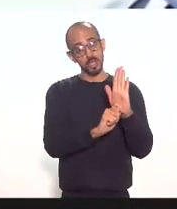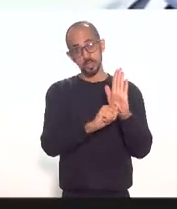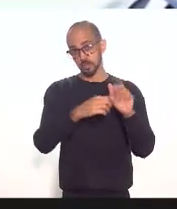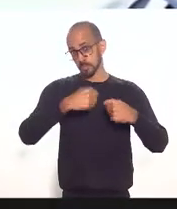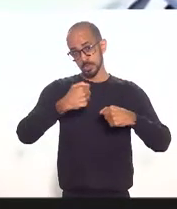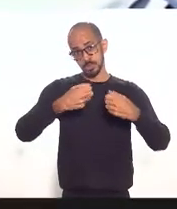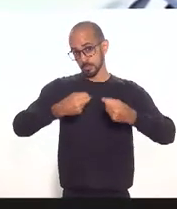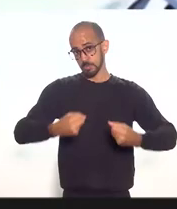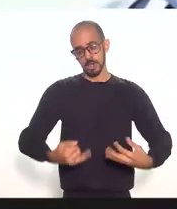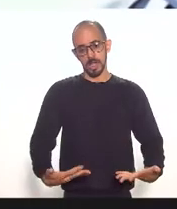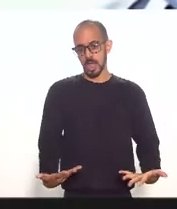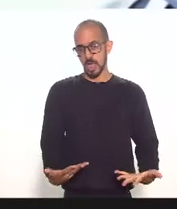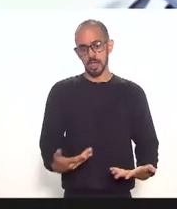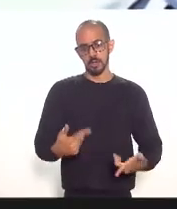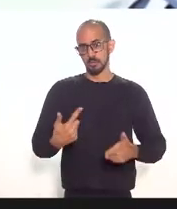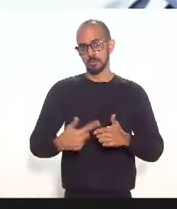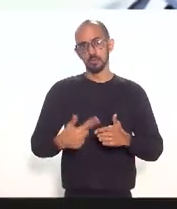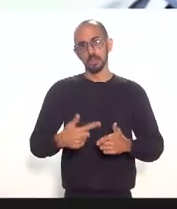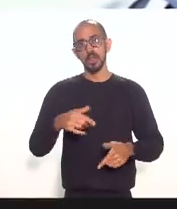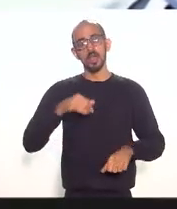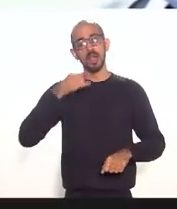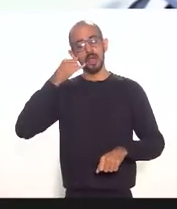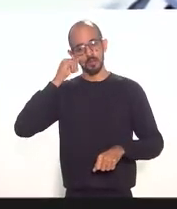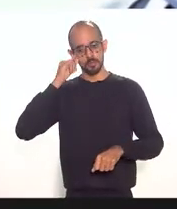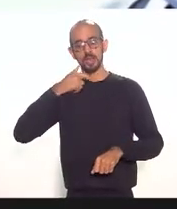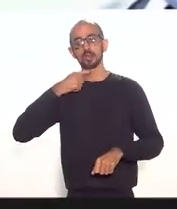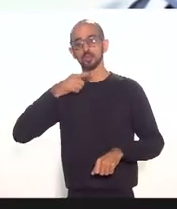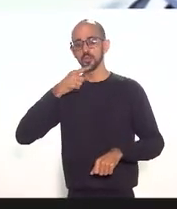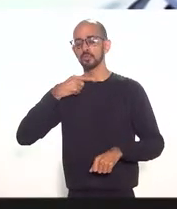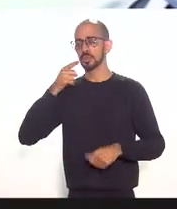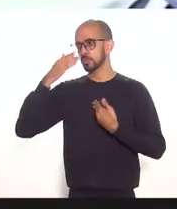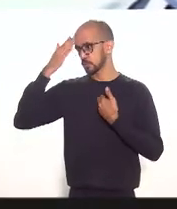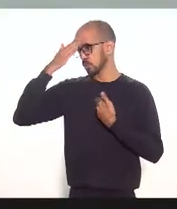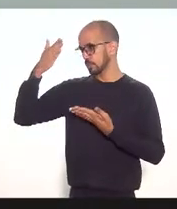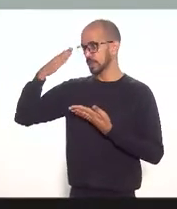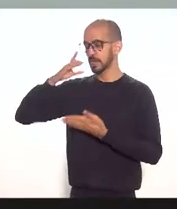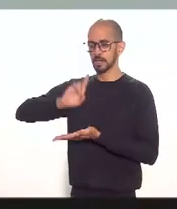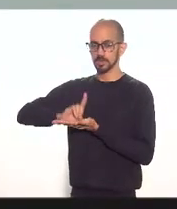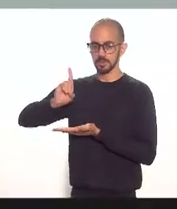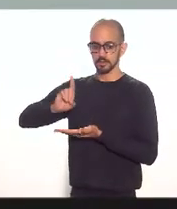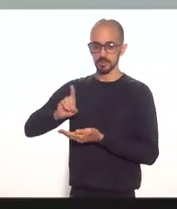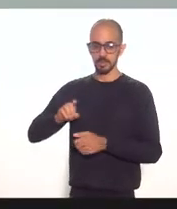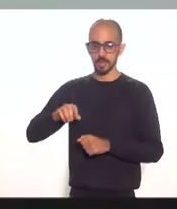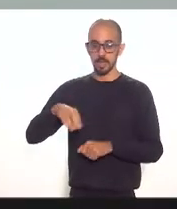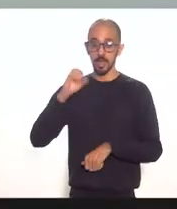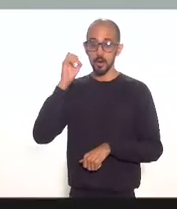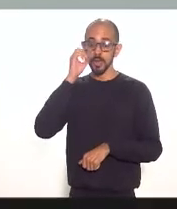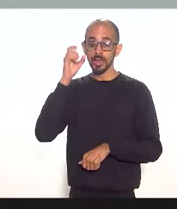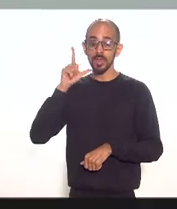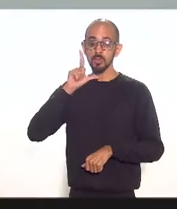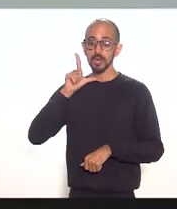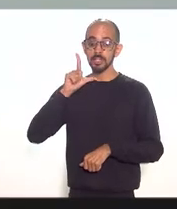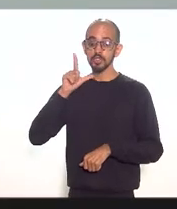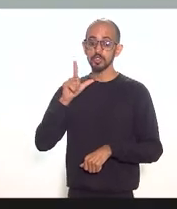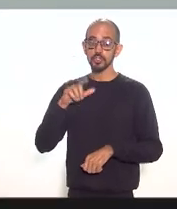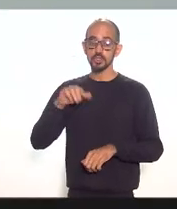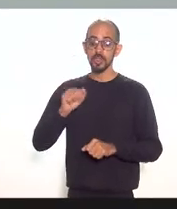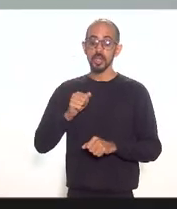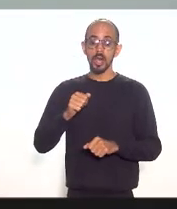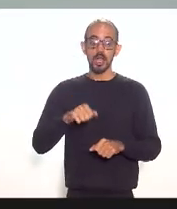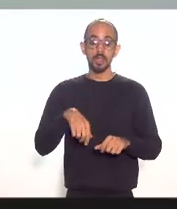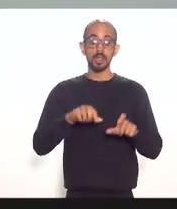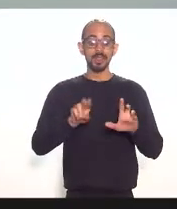para que não caiba dúvidas futuras muito obrigado deputado Luz Paulo a terminologia